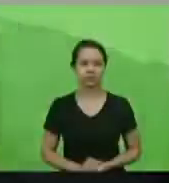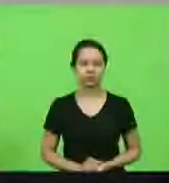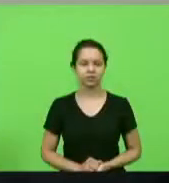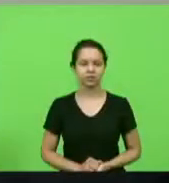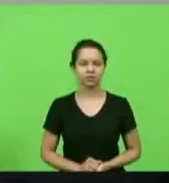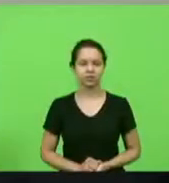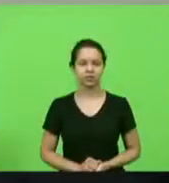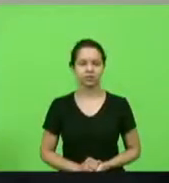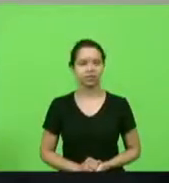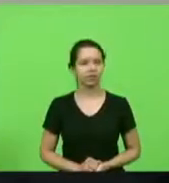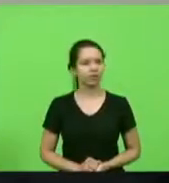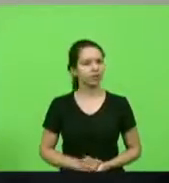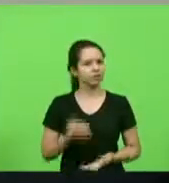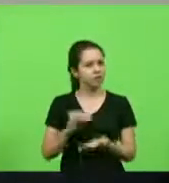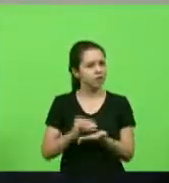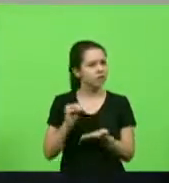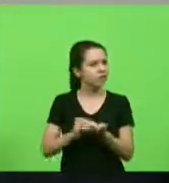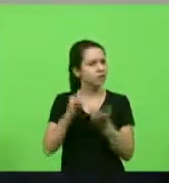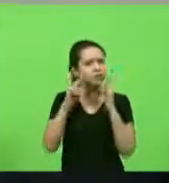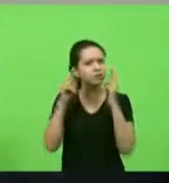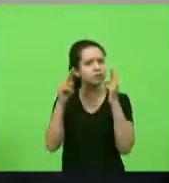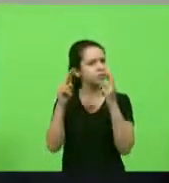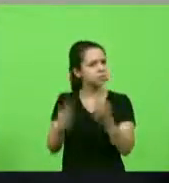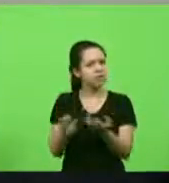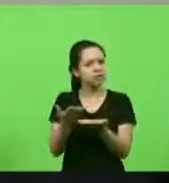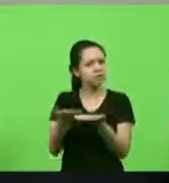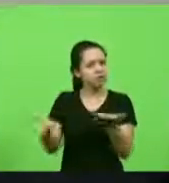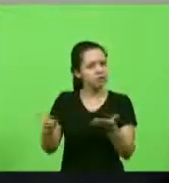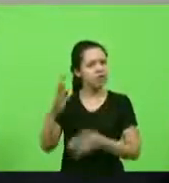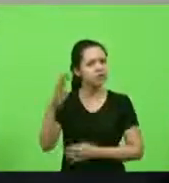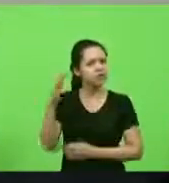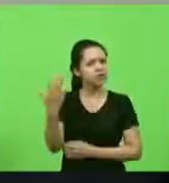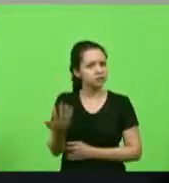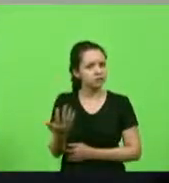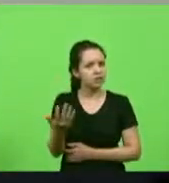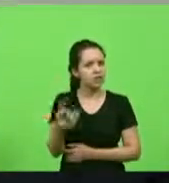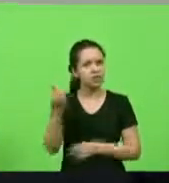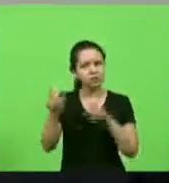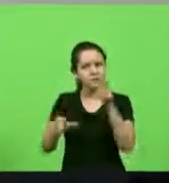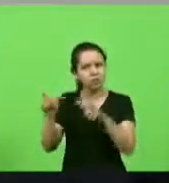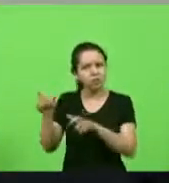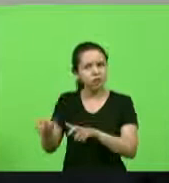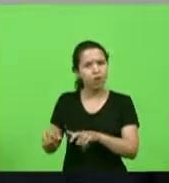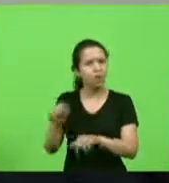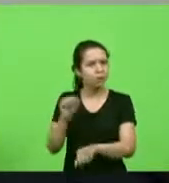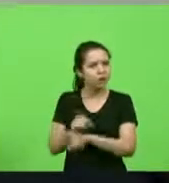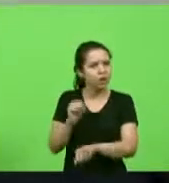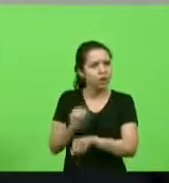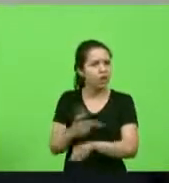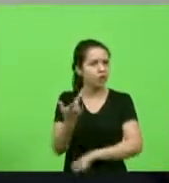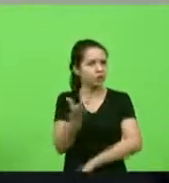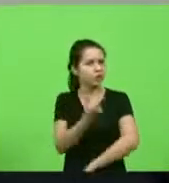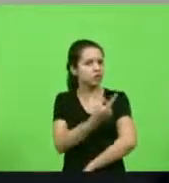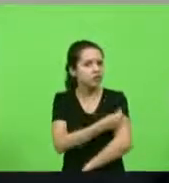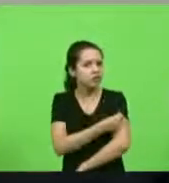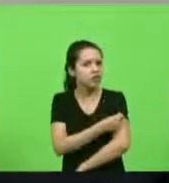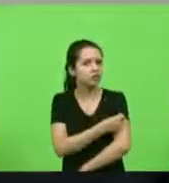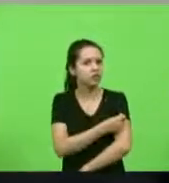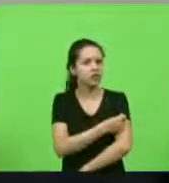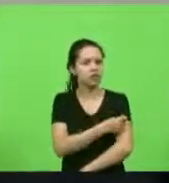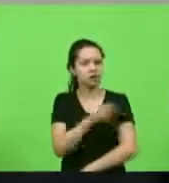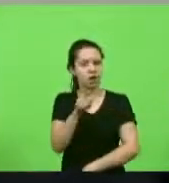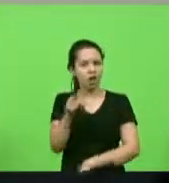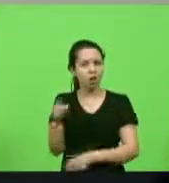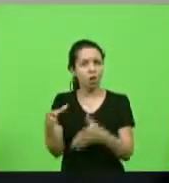respeito o está acontecendo presidente as pessoas estão esperando essa vacina estão aplicando nos grupos